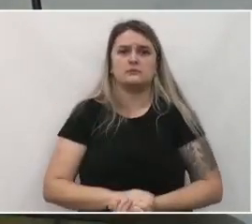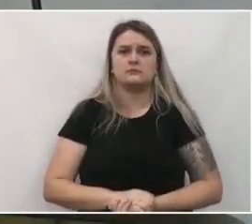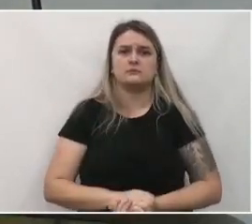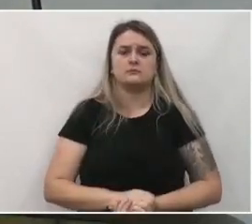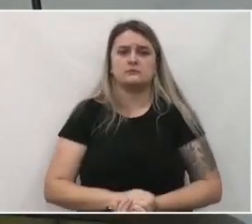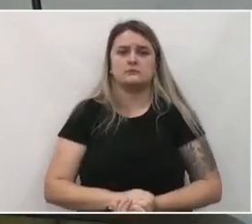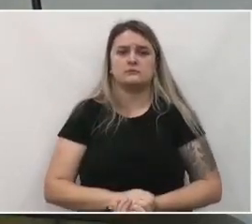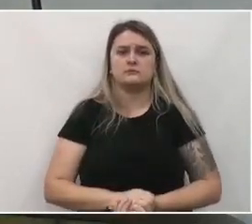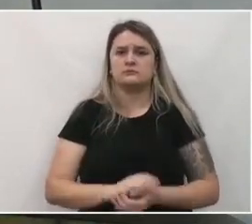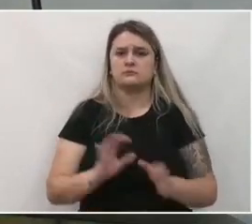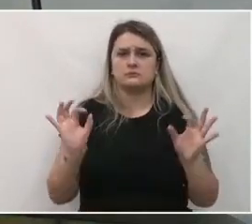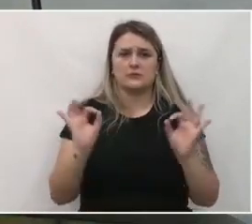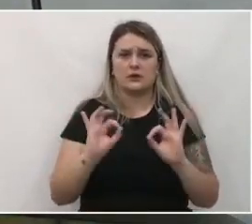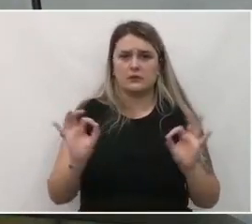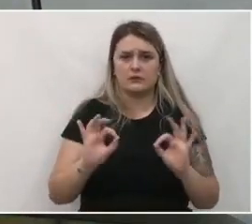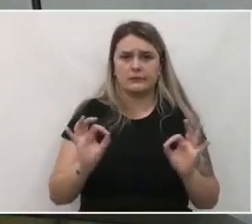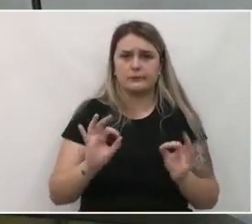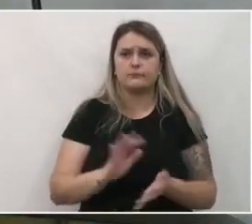Não?